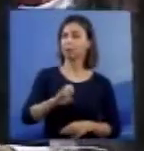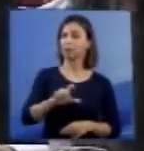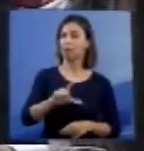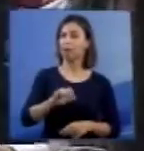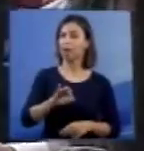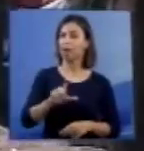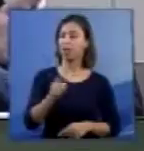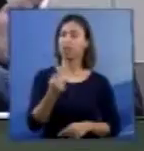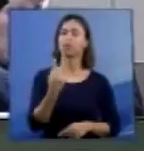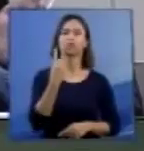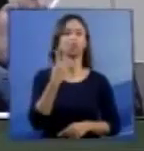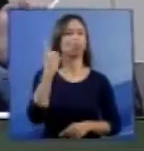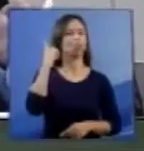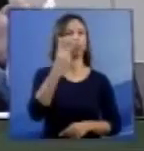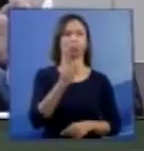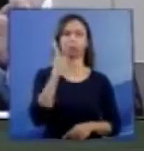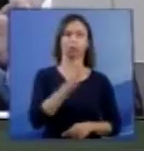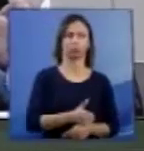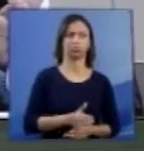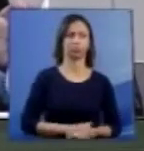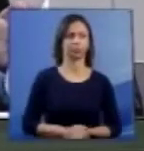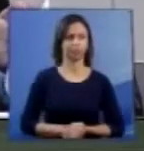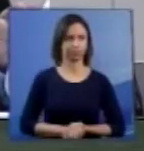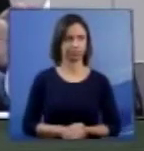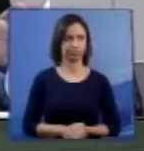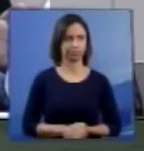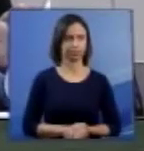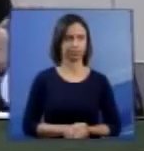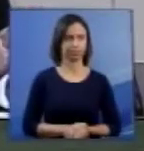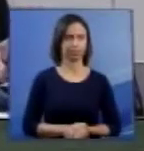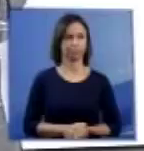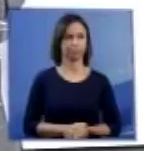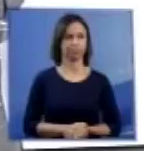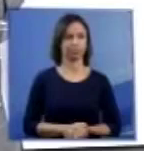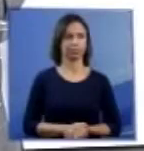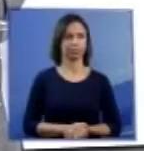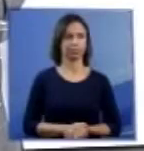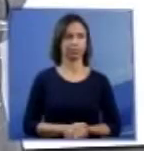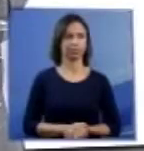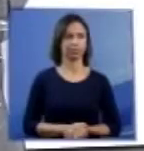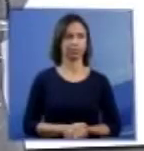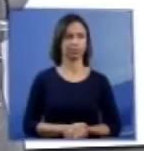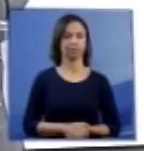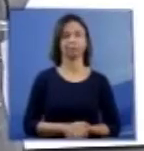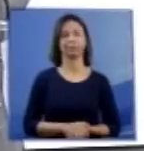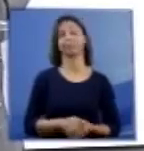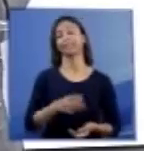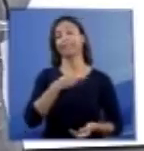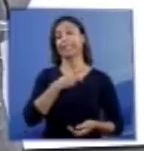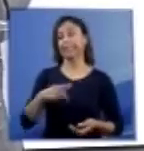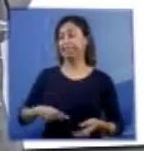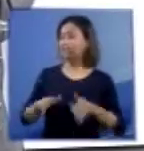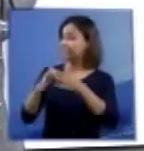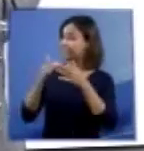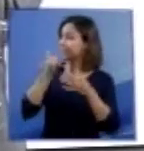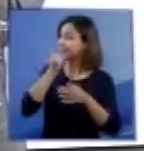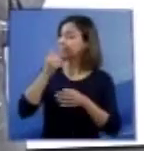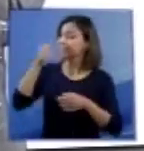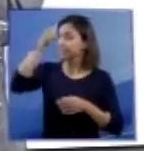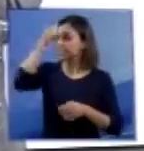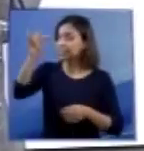Sr. Presidente, eu vou ser excelente. Vamos evitar... É, falou da questão de evitar o debate.